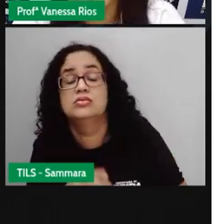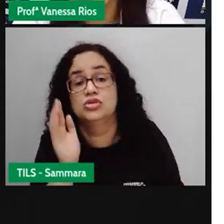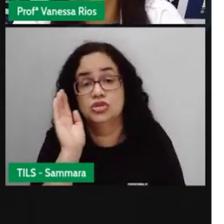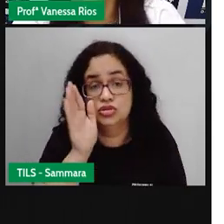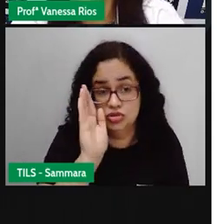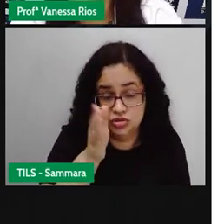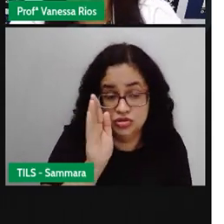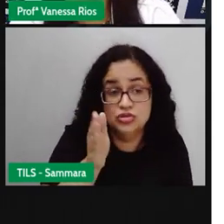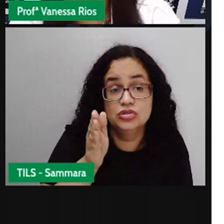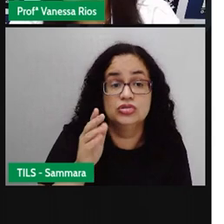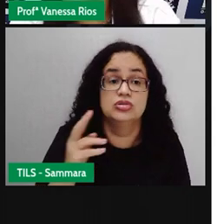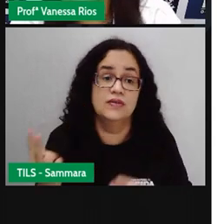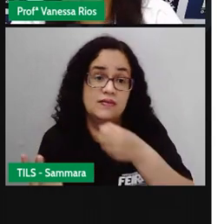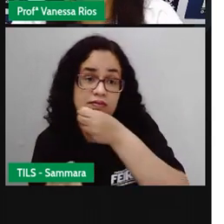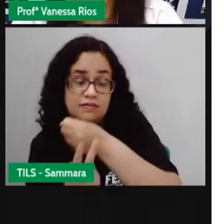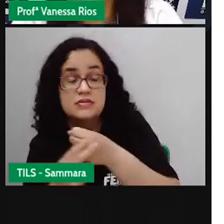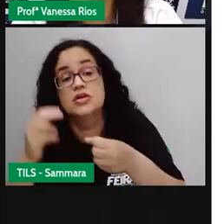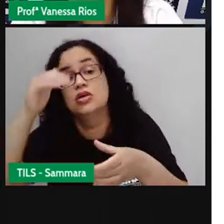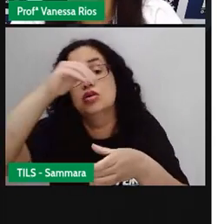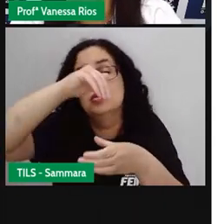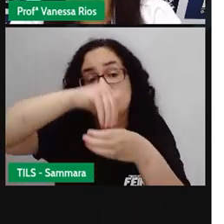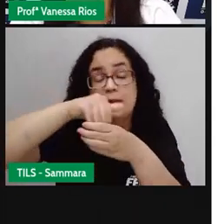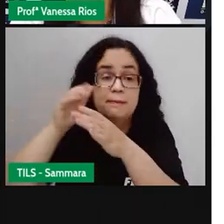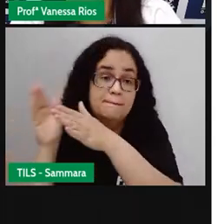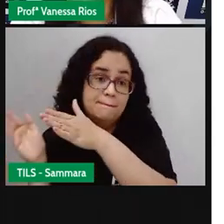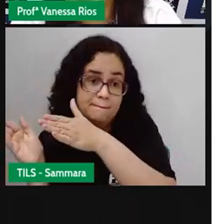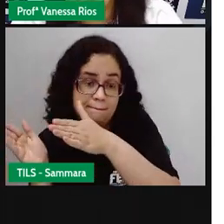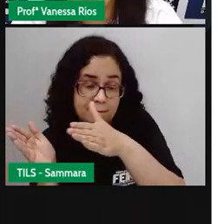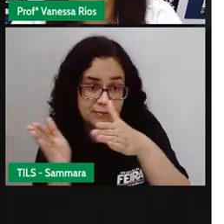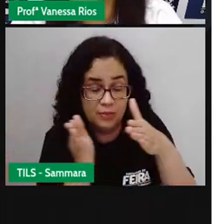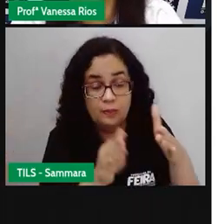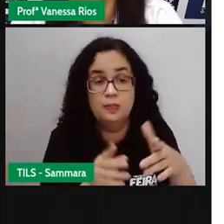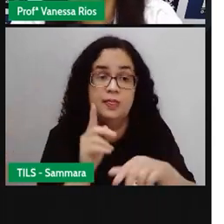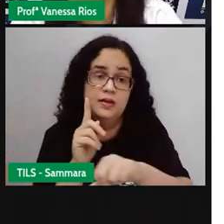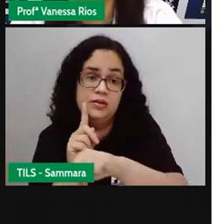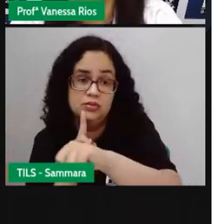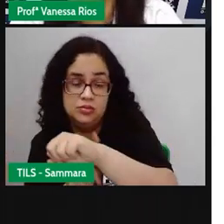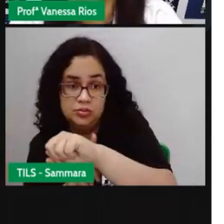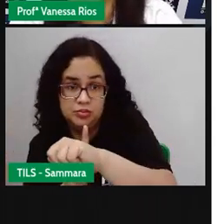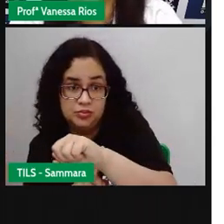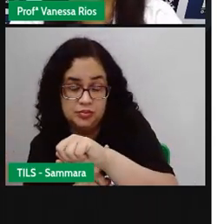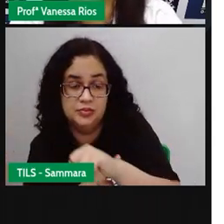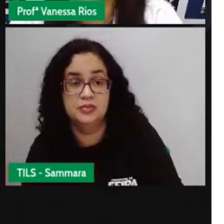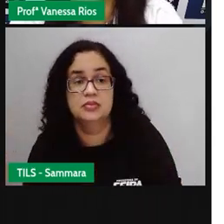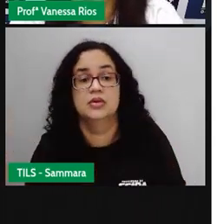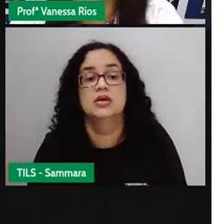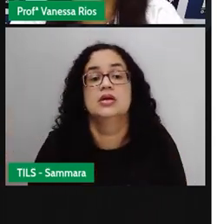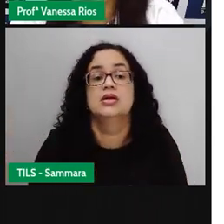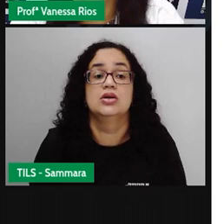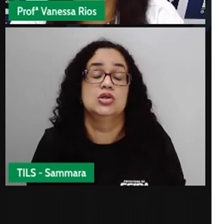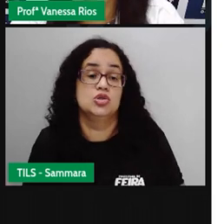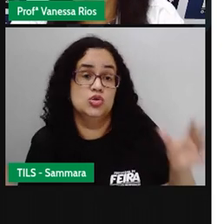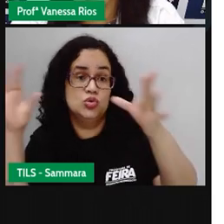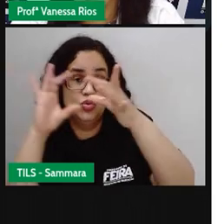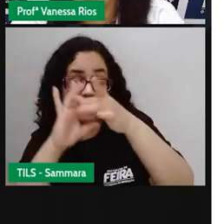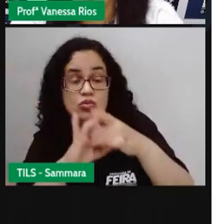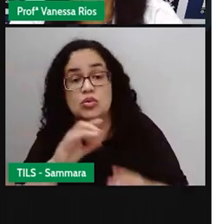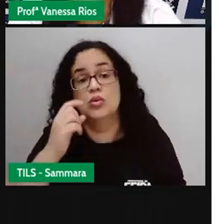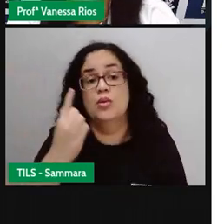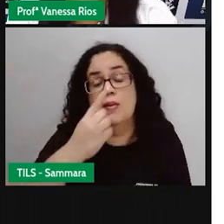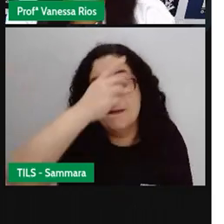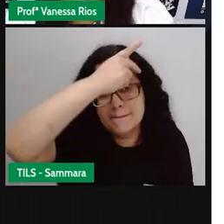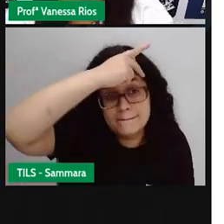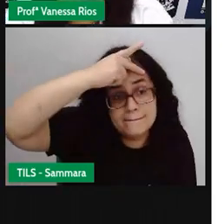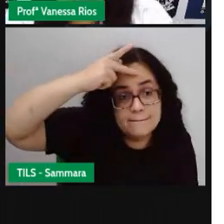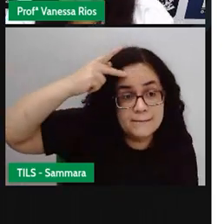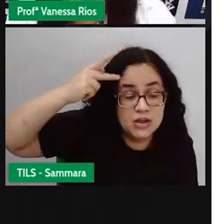conjugados. Eles estão aí dentro de um modo, dentro de um tempo, não é? Associados a uma pessoa